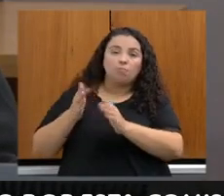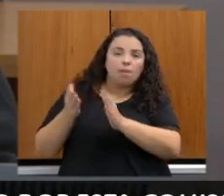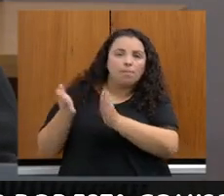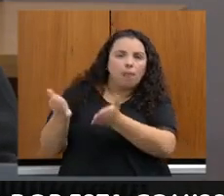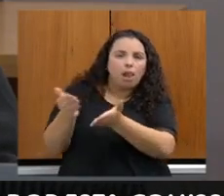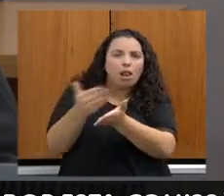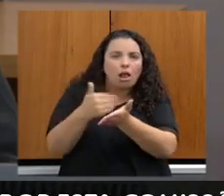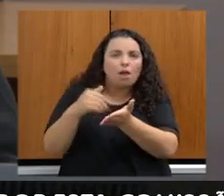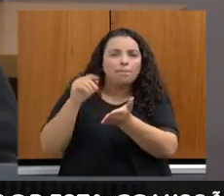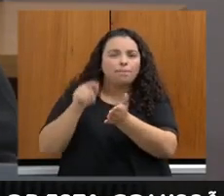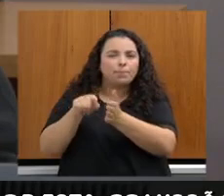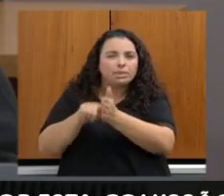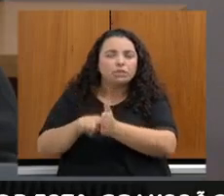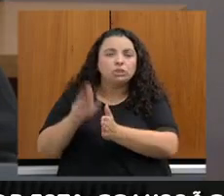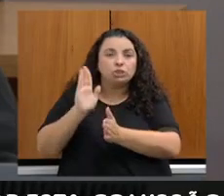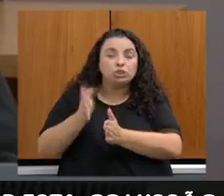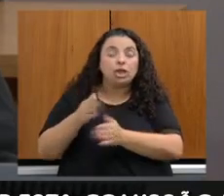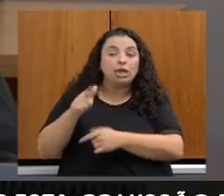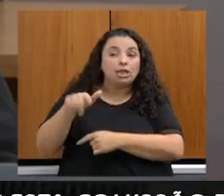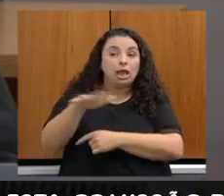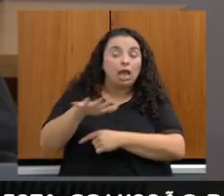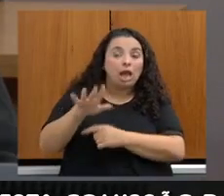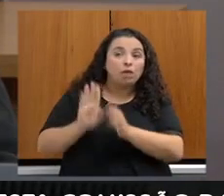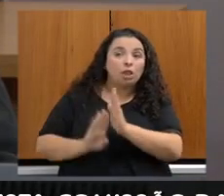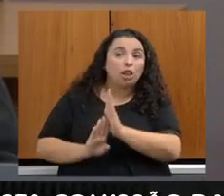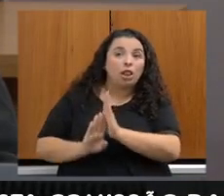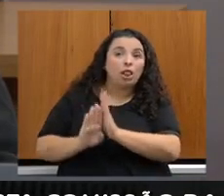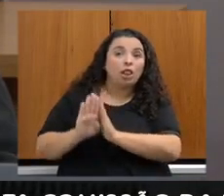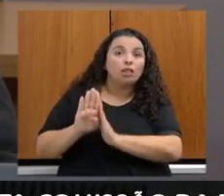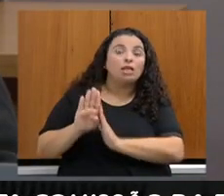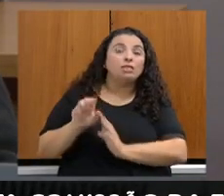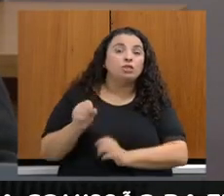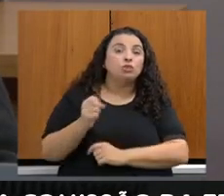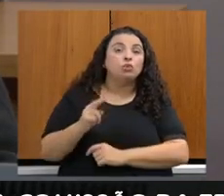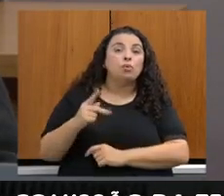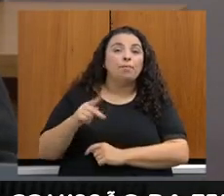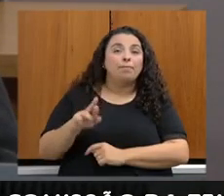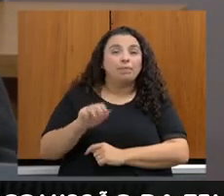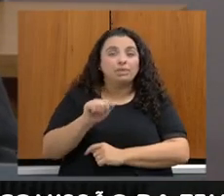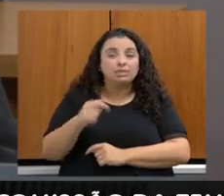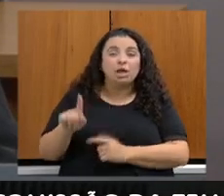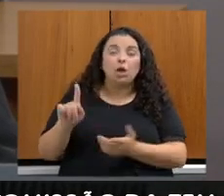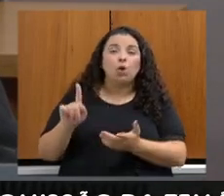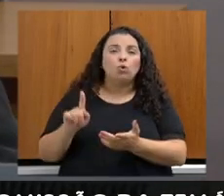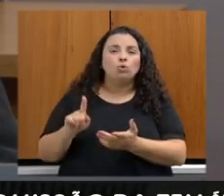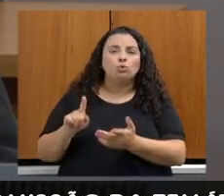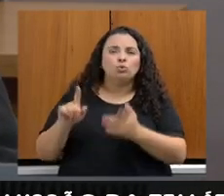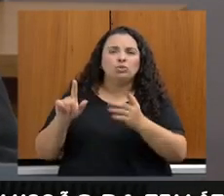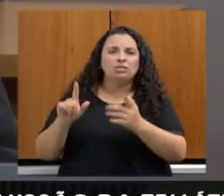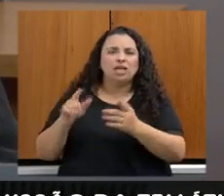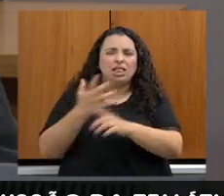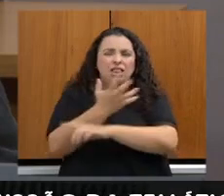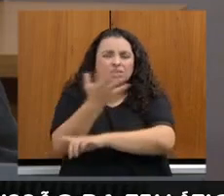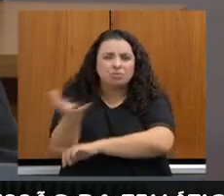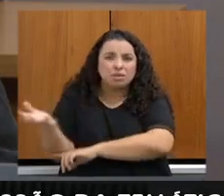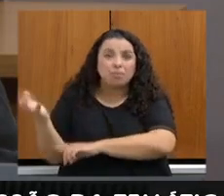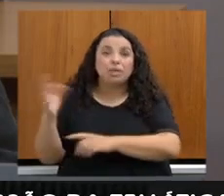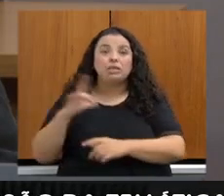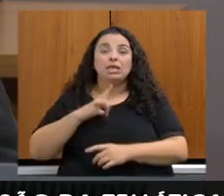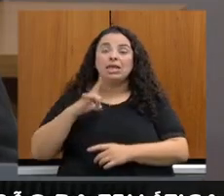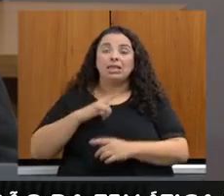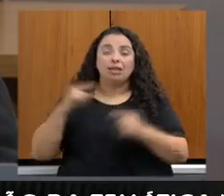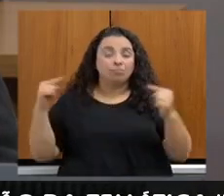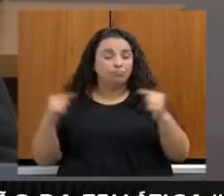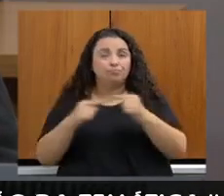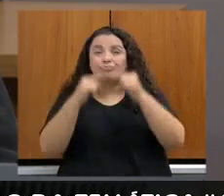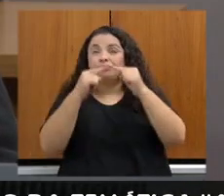têm um índice aumentado dessas supressões, desses desmatamentos, conflitos com legislação federal,